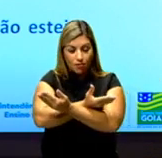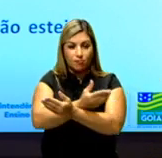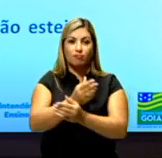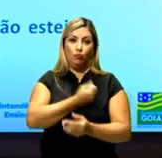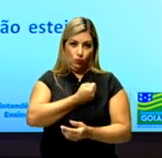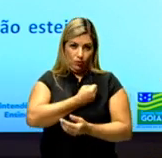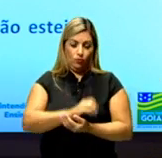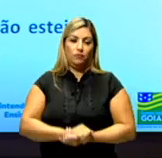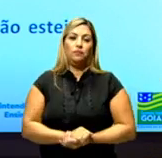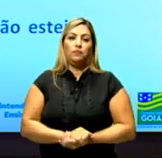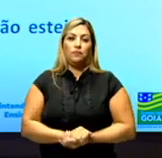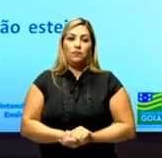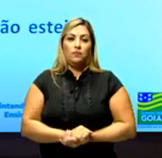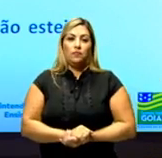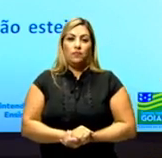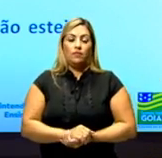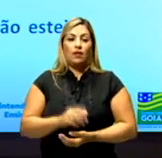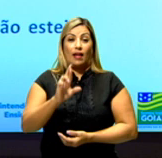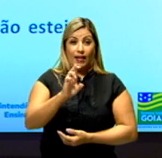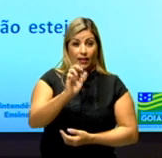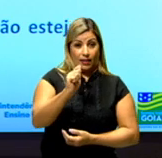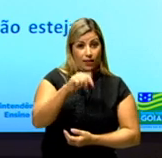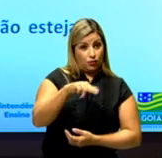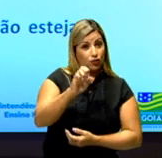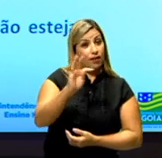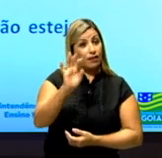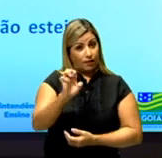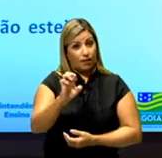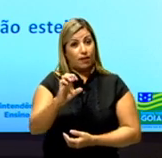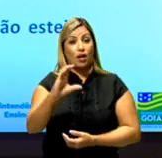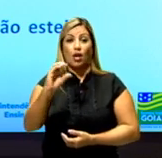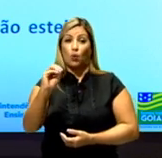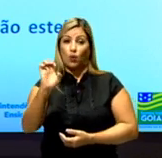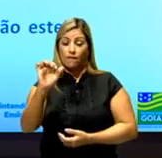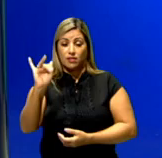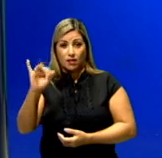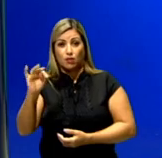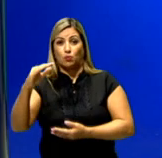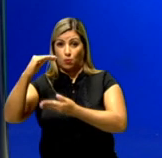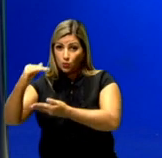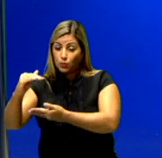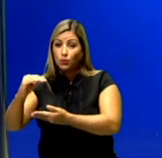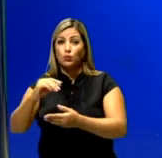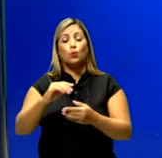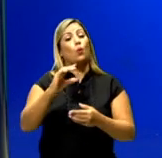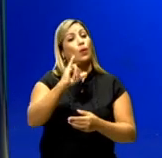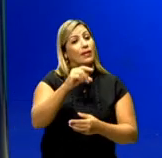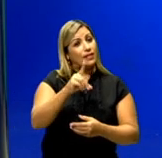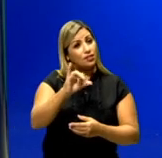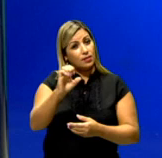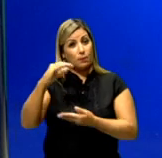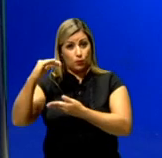índices. O índice do reagente passa a ser coeficiente do produto, o índice do produto passa a ser